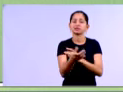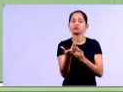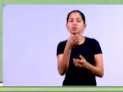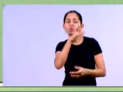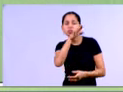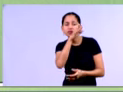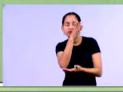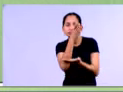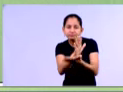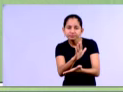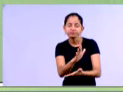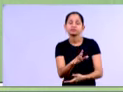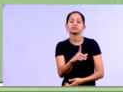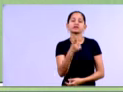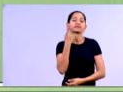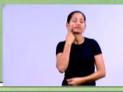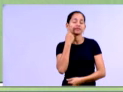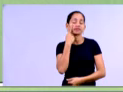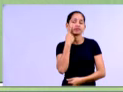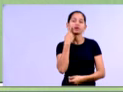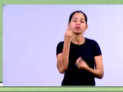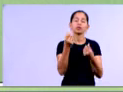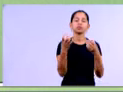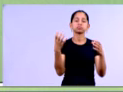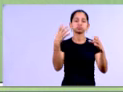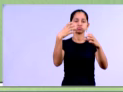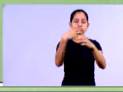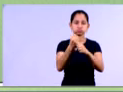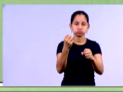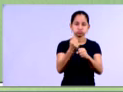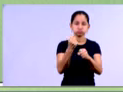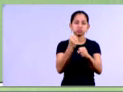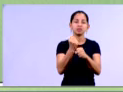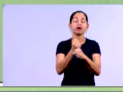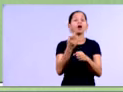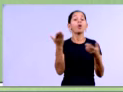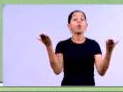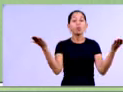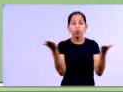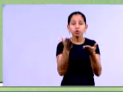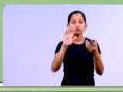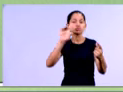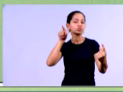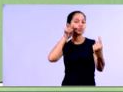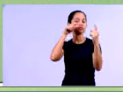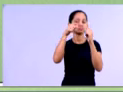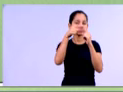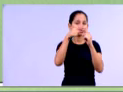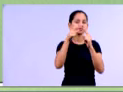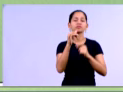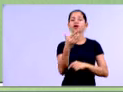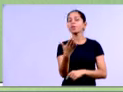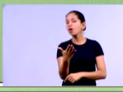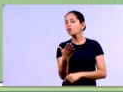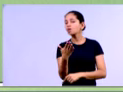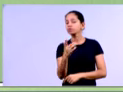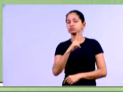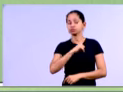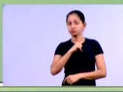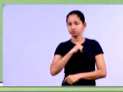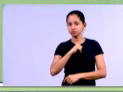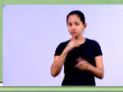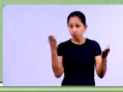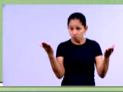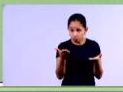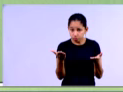Vamos ver mais para frente. Então, o objetivo da nossa teleaula hoje, a abordagem dela, ok, gente? A abordagem dele, da